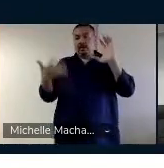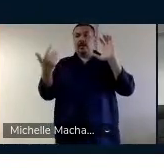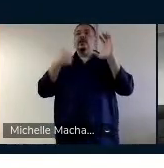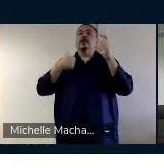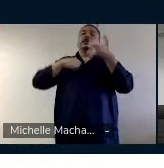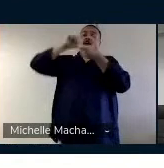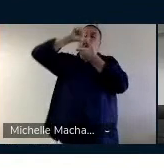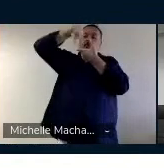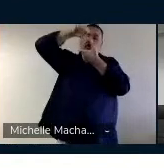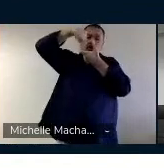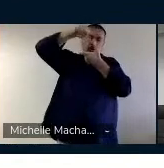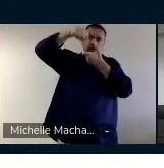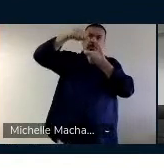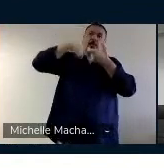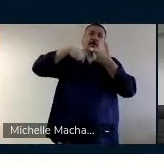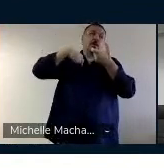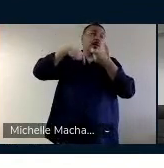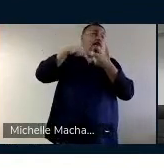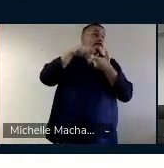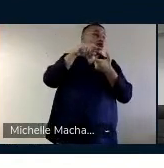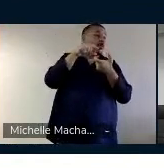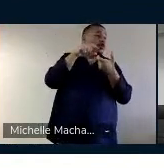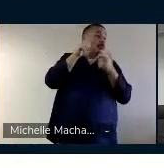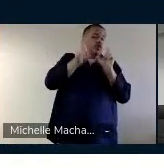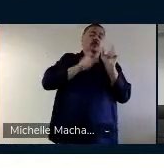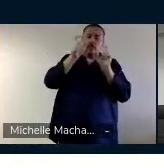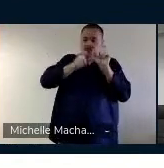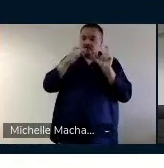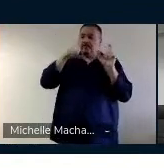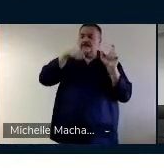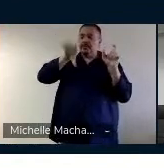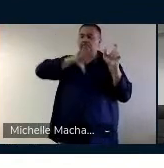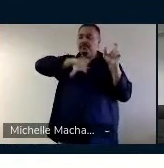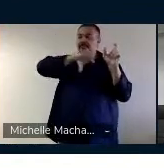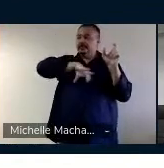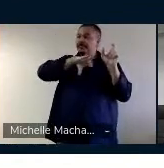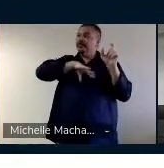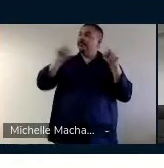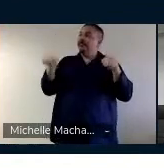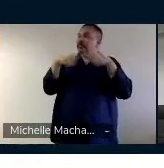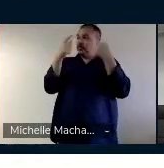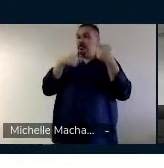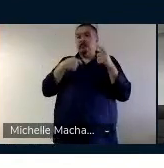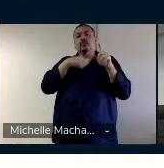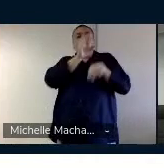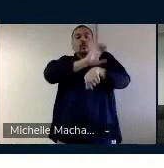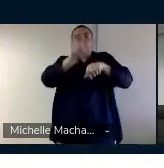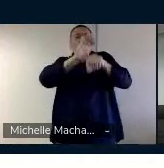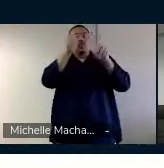língua portuguesa aos surdos por meio de um curso de extensão,